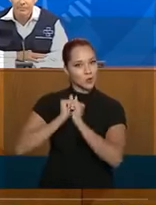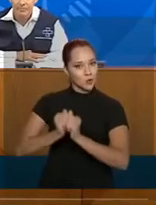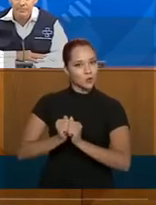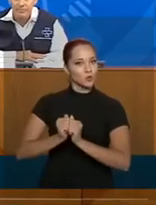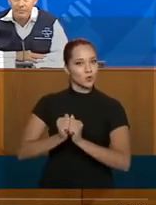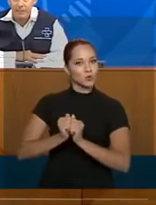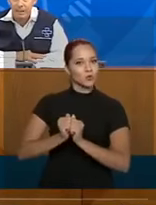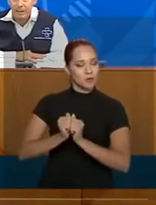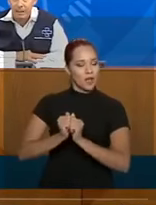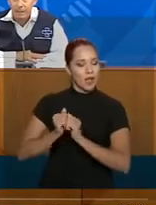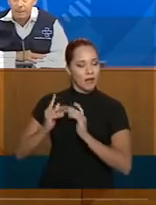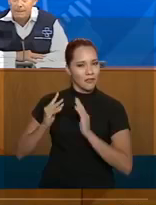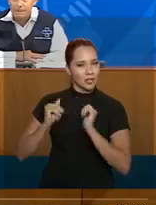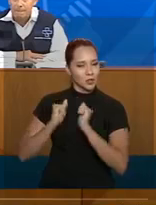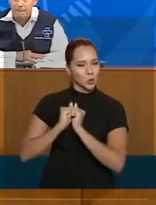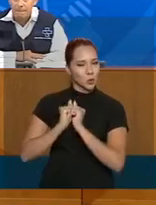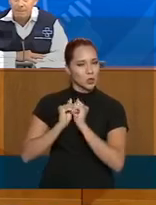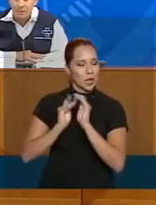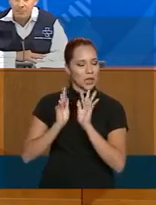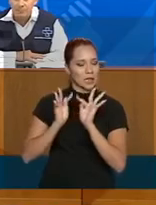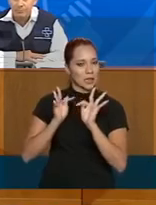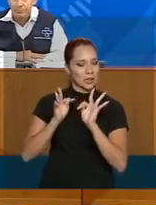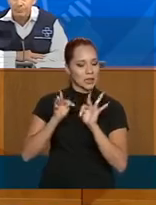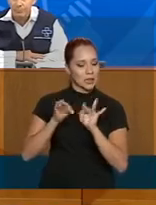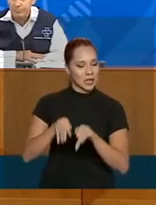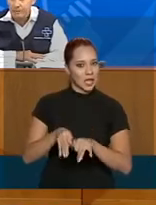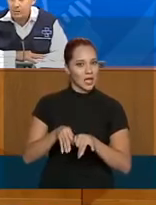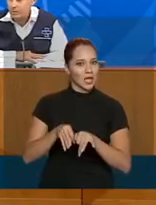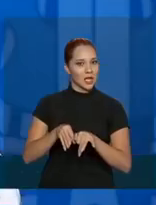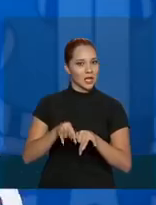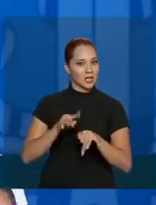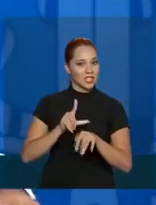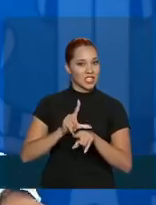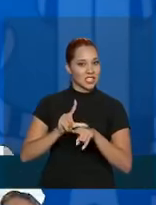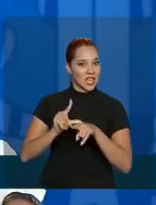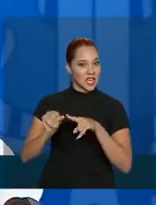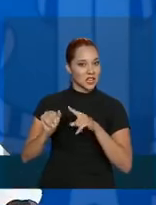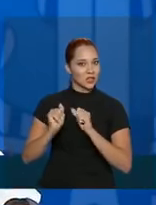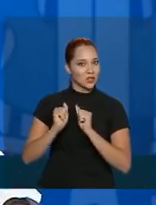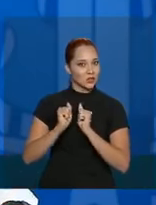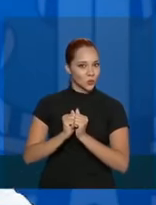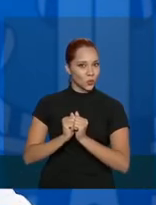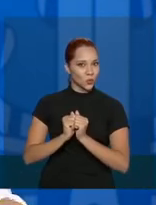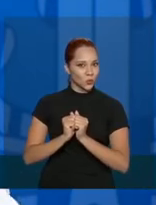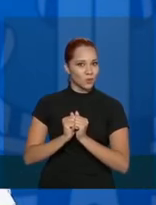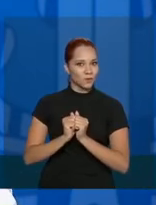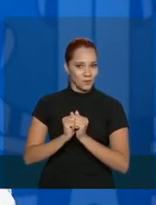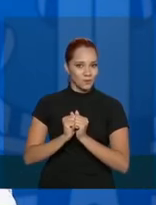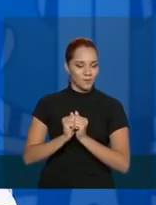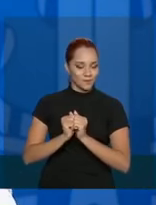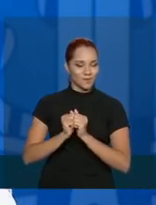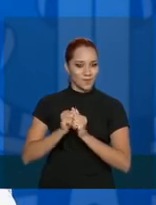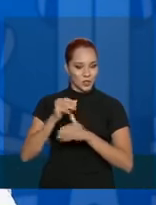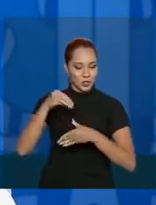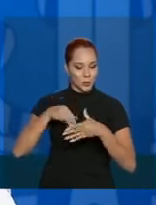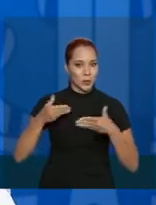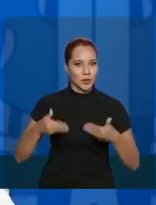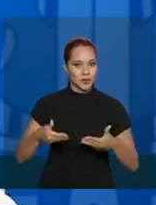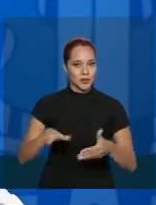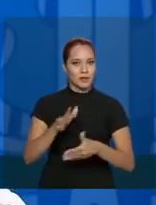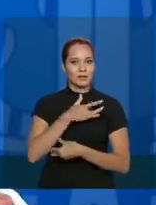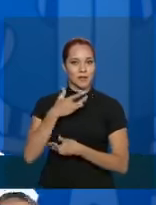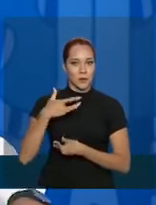até o momento de sairmos juntos do Ministério da Saúde.